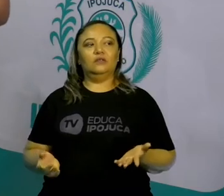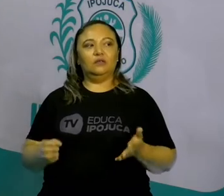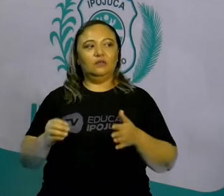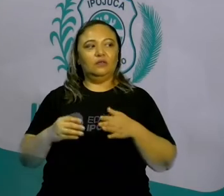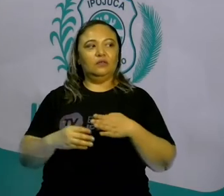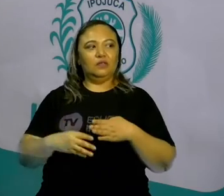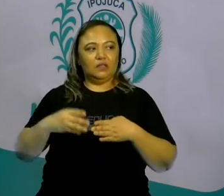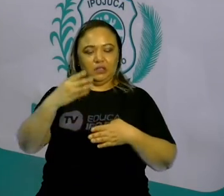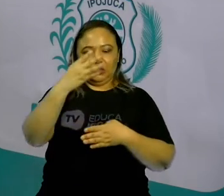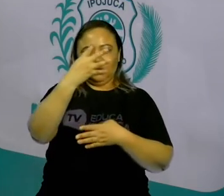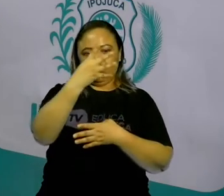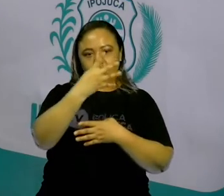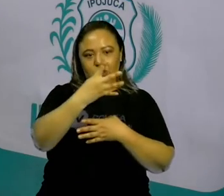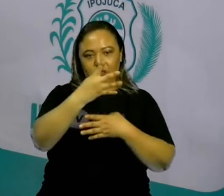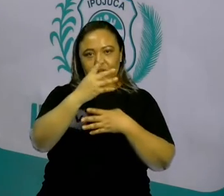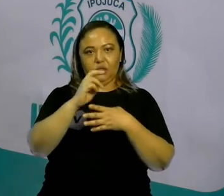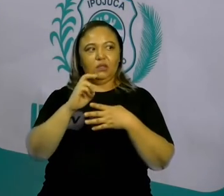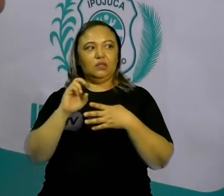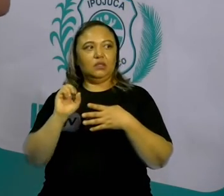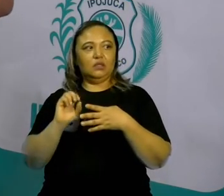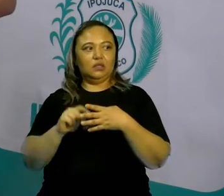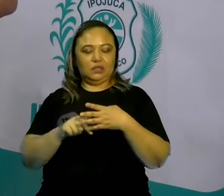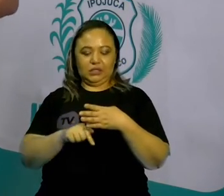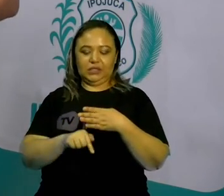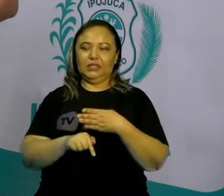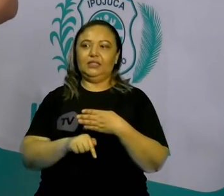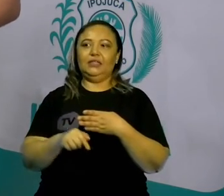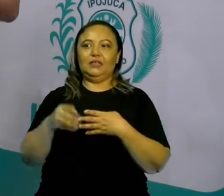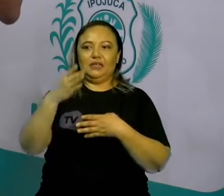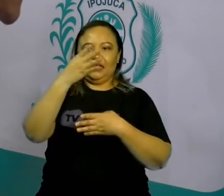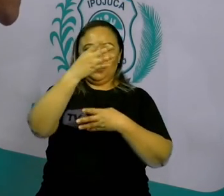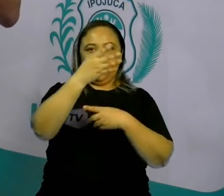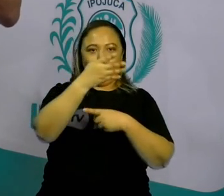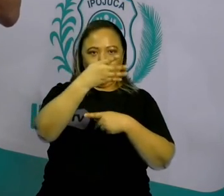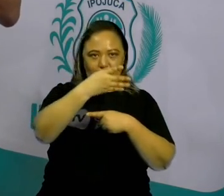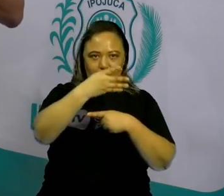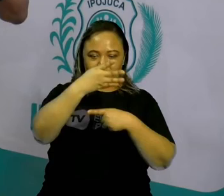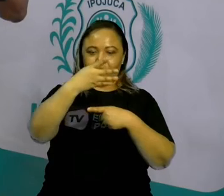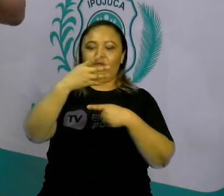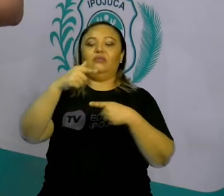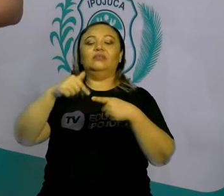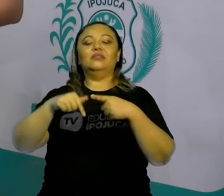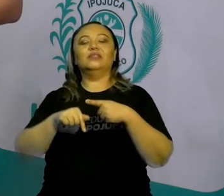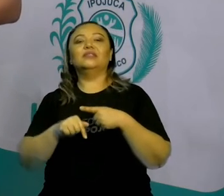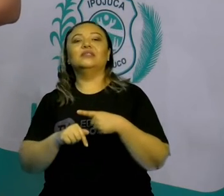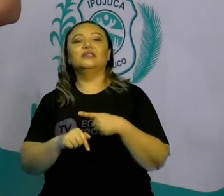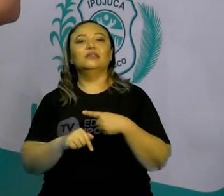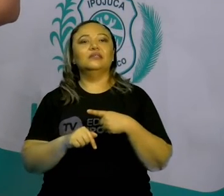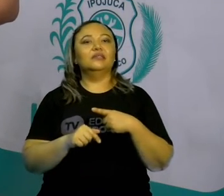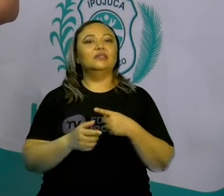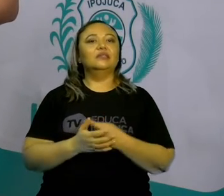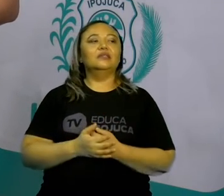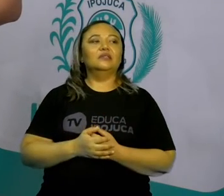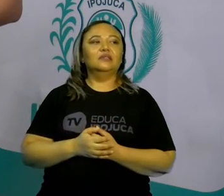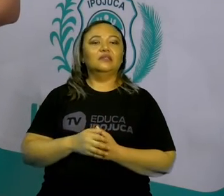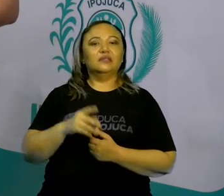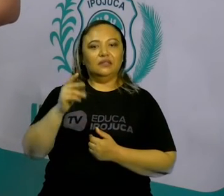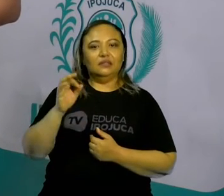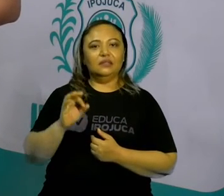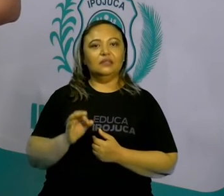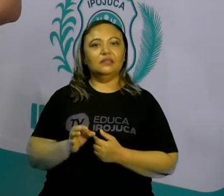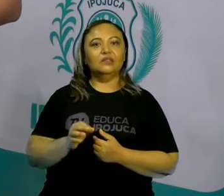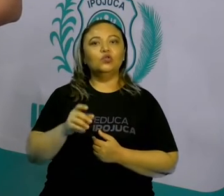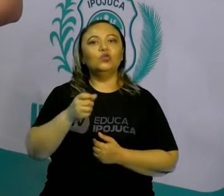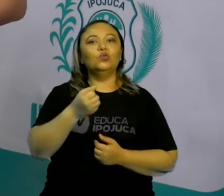Quatro bananas entre sete números. Quatro em sete. Muito bem, Julieta. Qual o número?